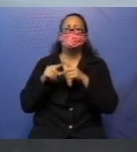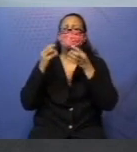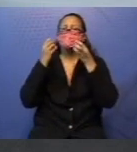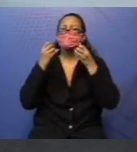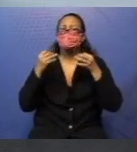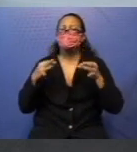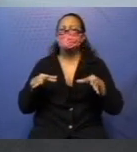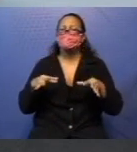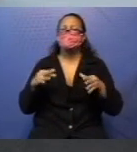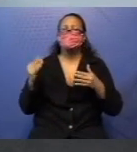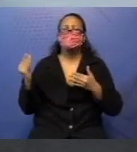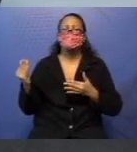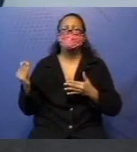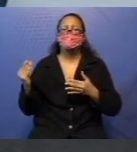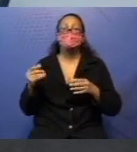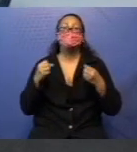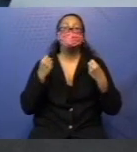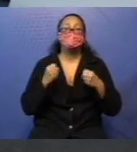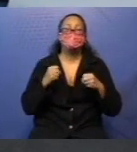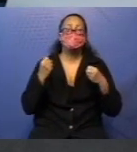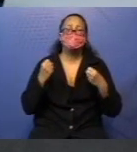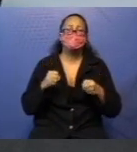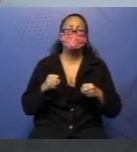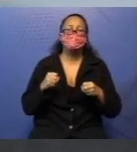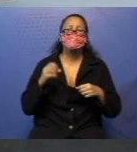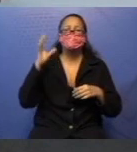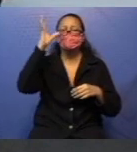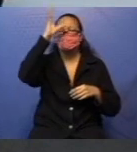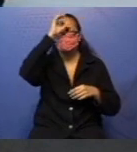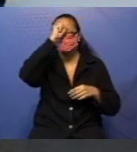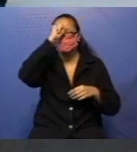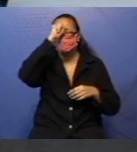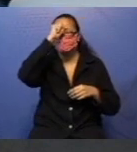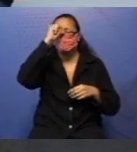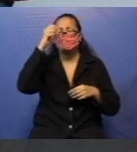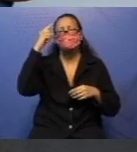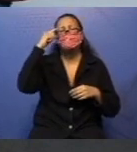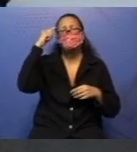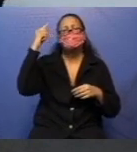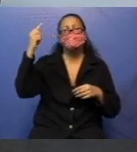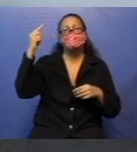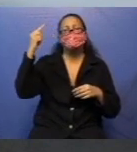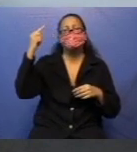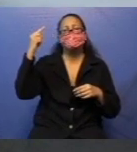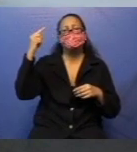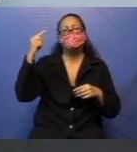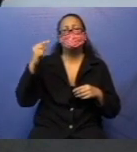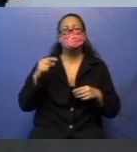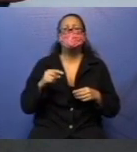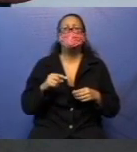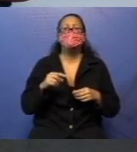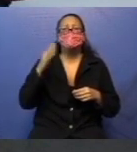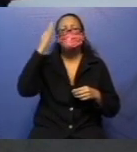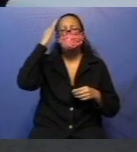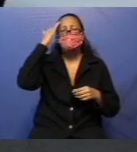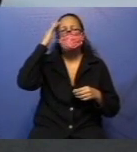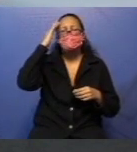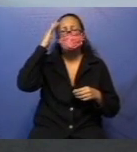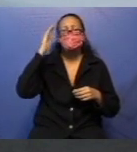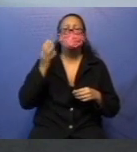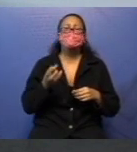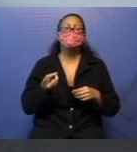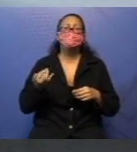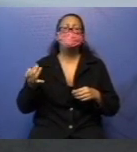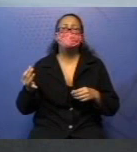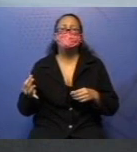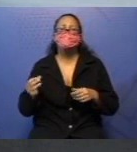vamos precisar formar essa ideia na nossa cabecinha para saber qual conta, qual operação